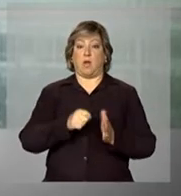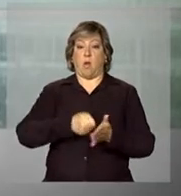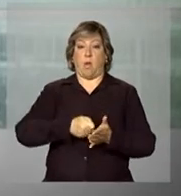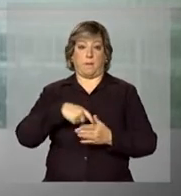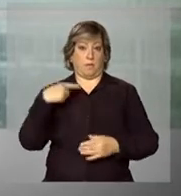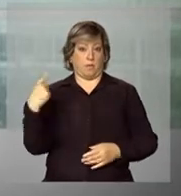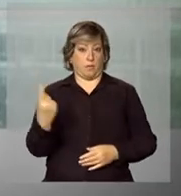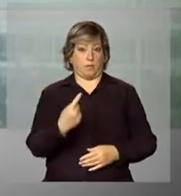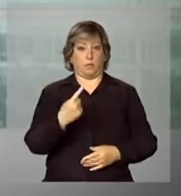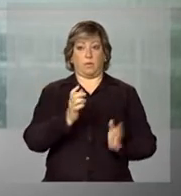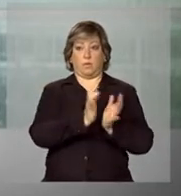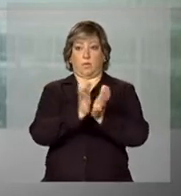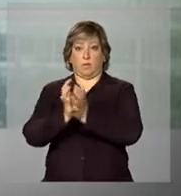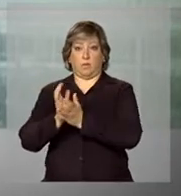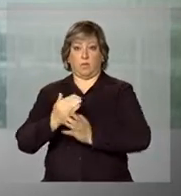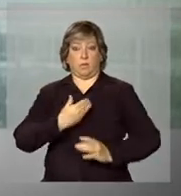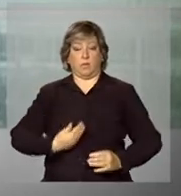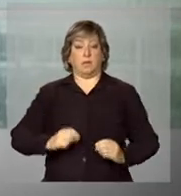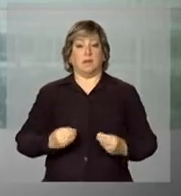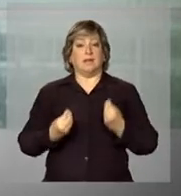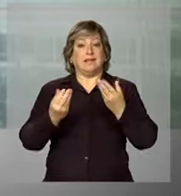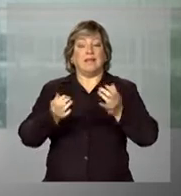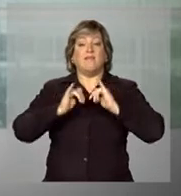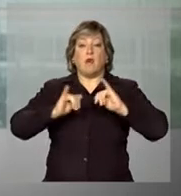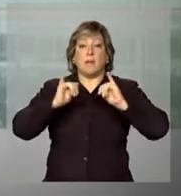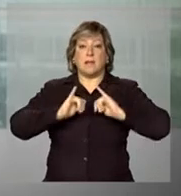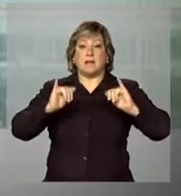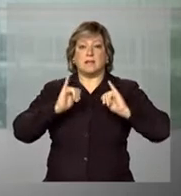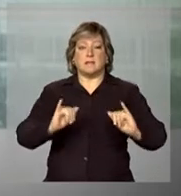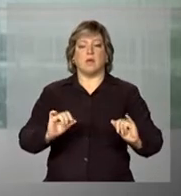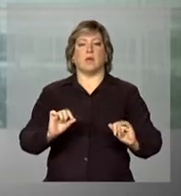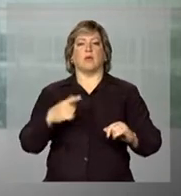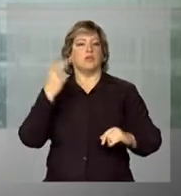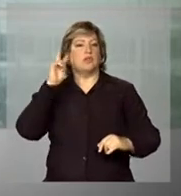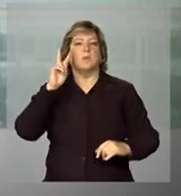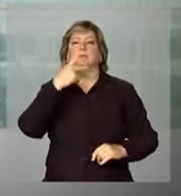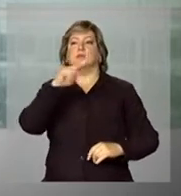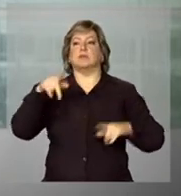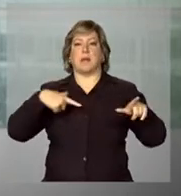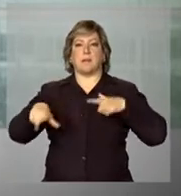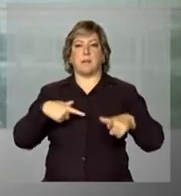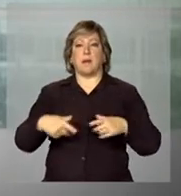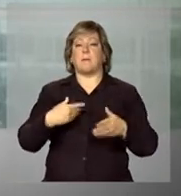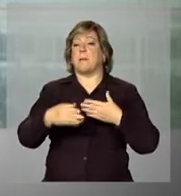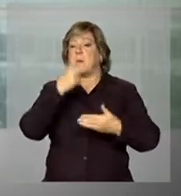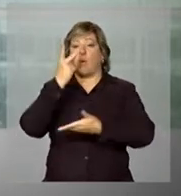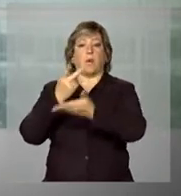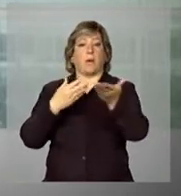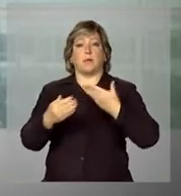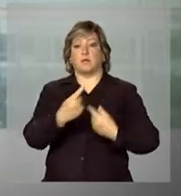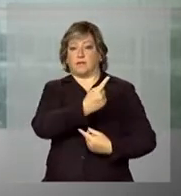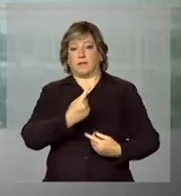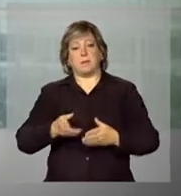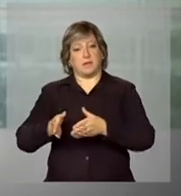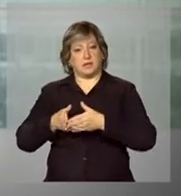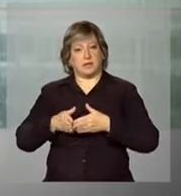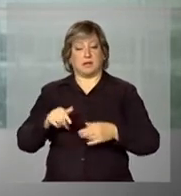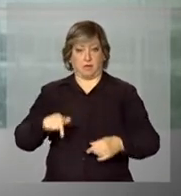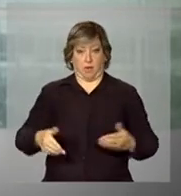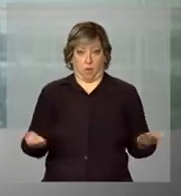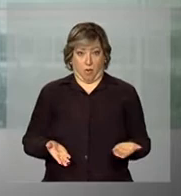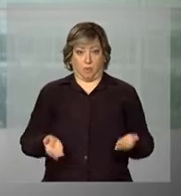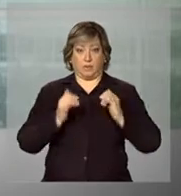fornecer dados sobre suas atividades a qualquer cidadão interessado. A Controladoria Geral da União vai divulgar hoje um